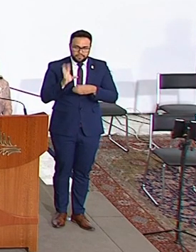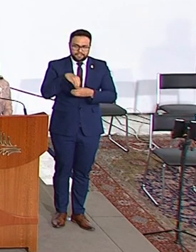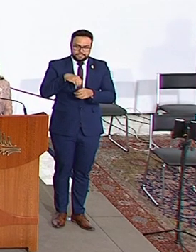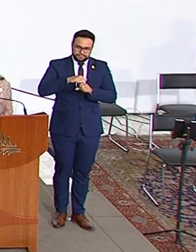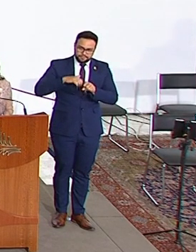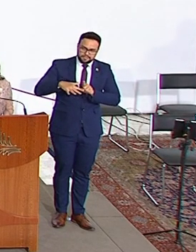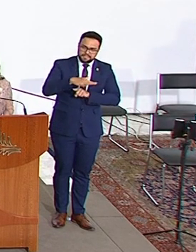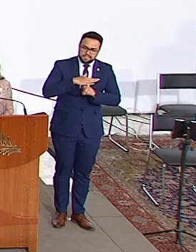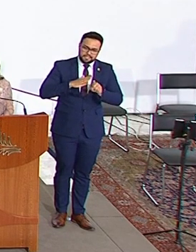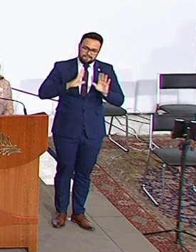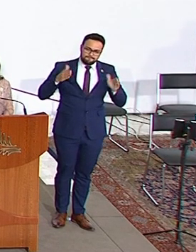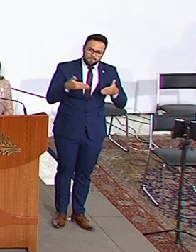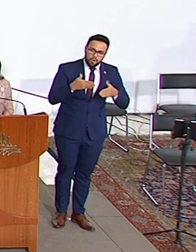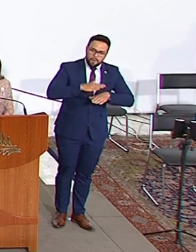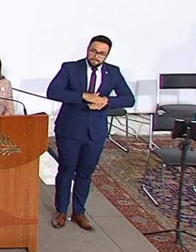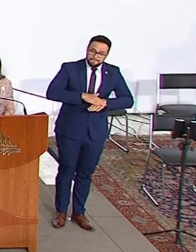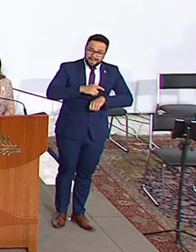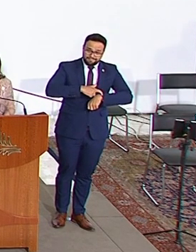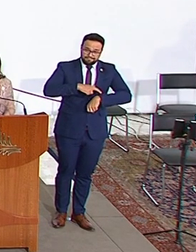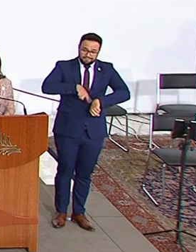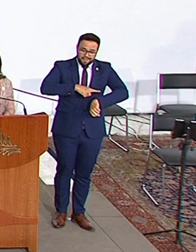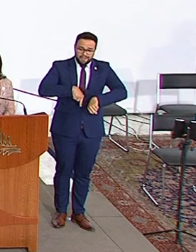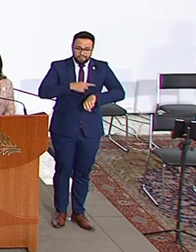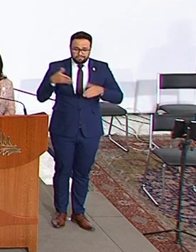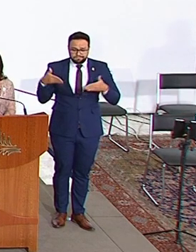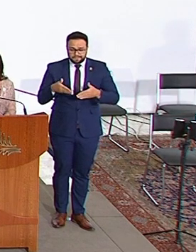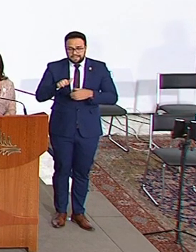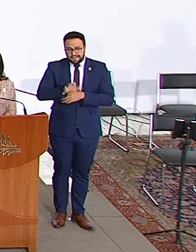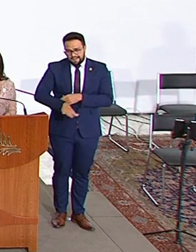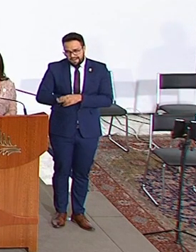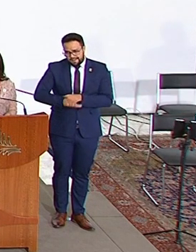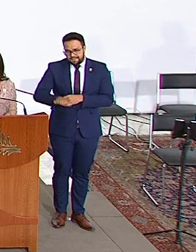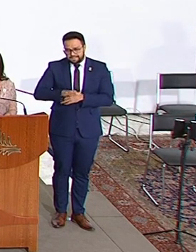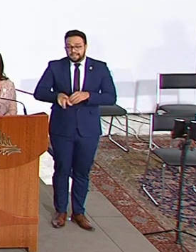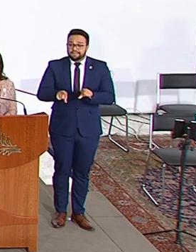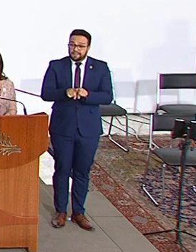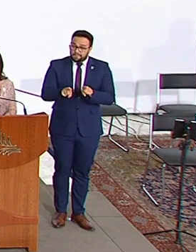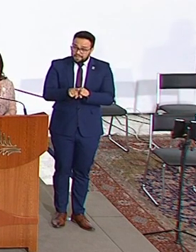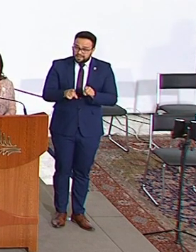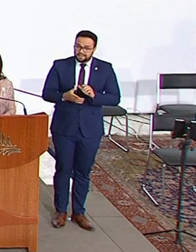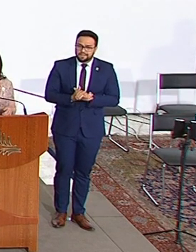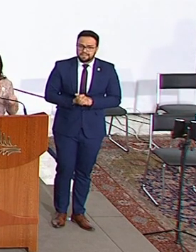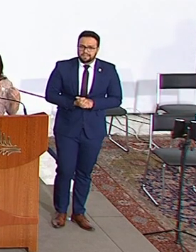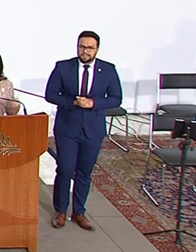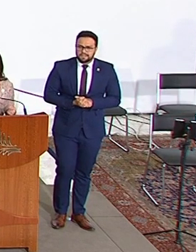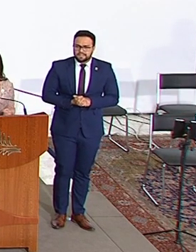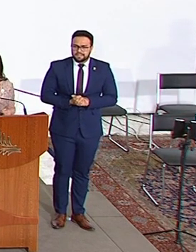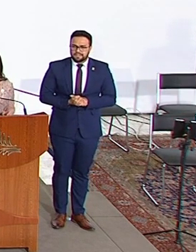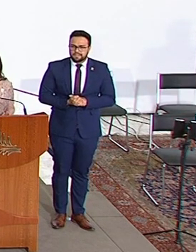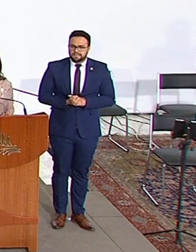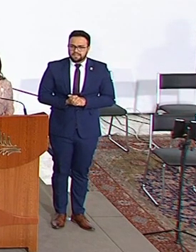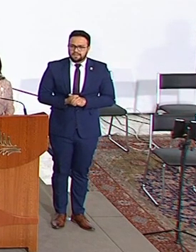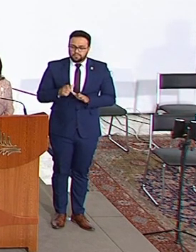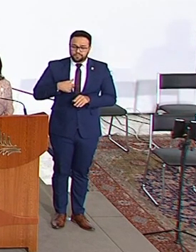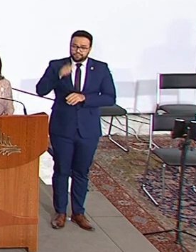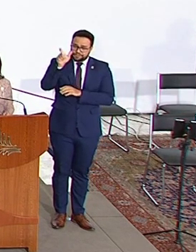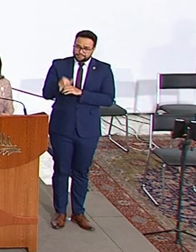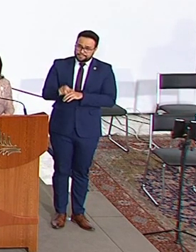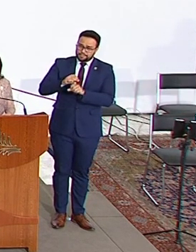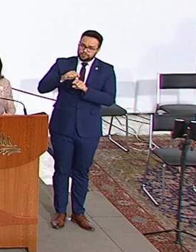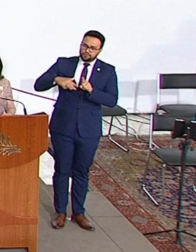dedicando mais tempo às crianças e, com isso, também sendo um ser social ativo,